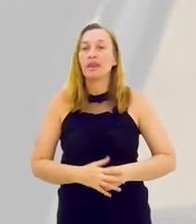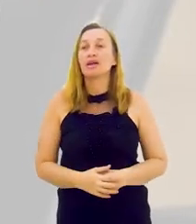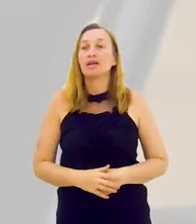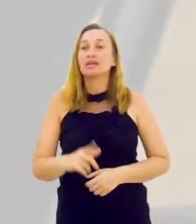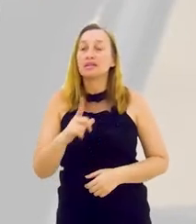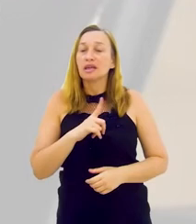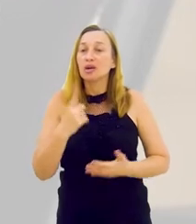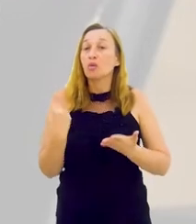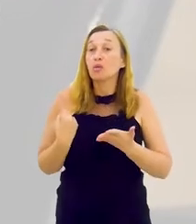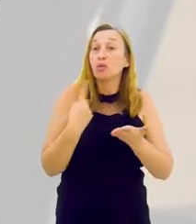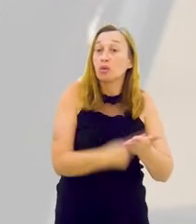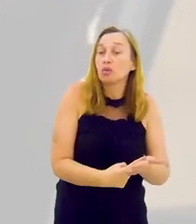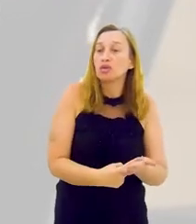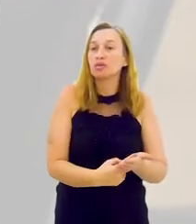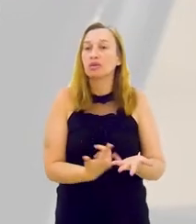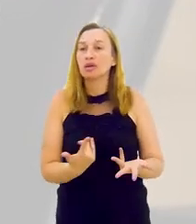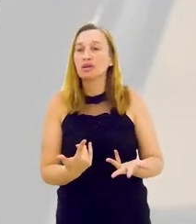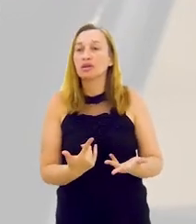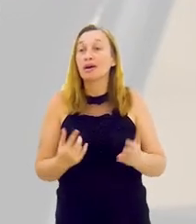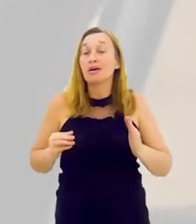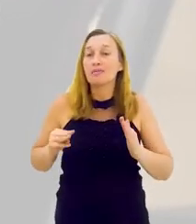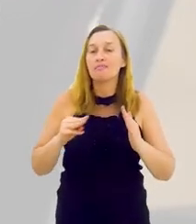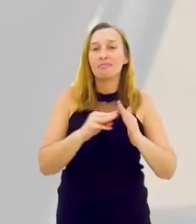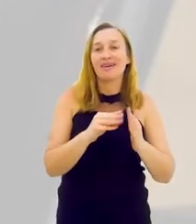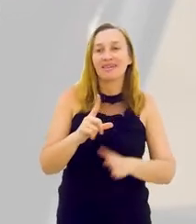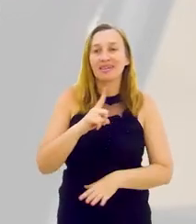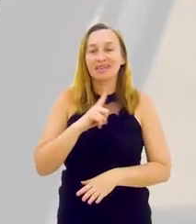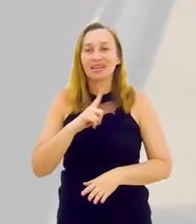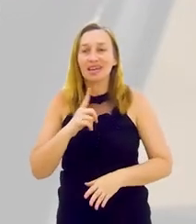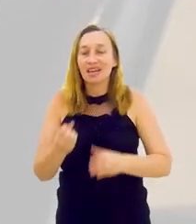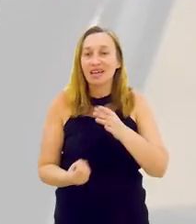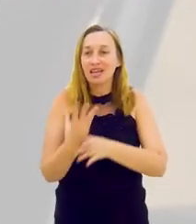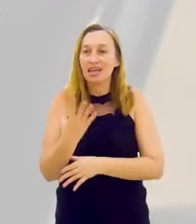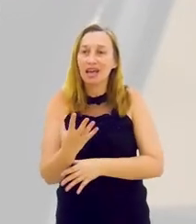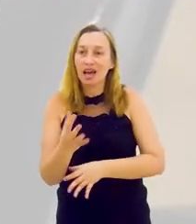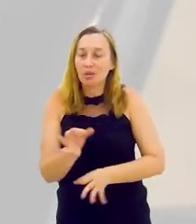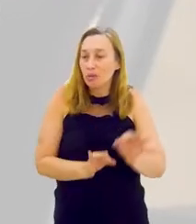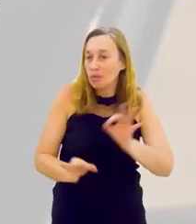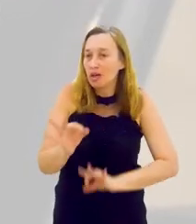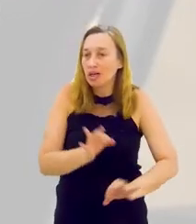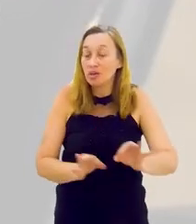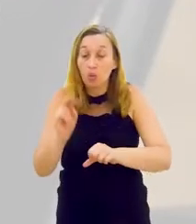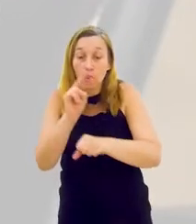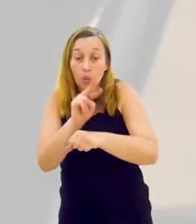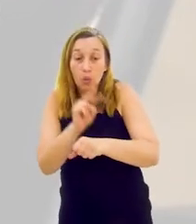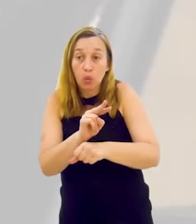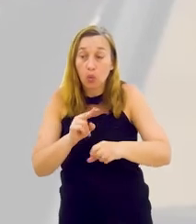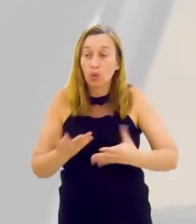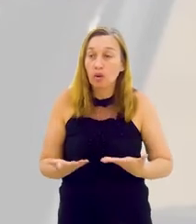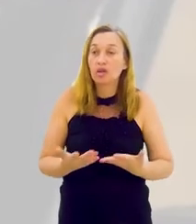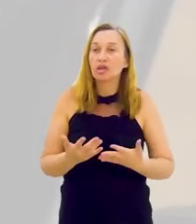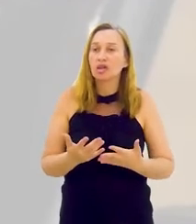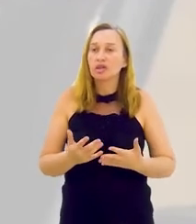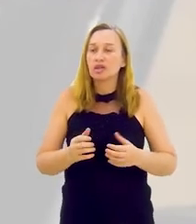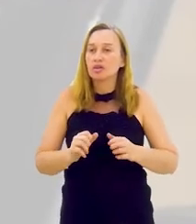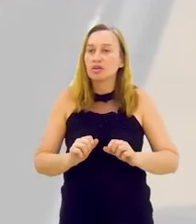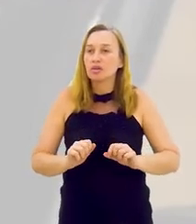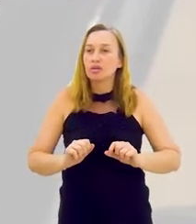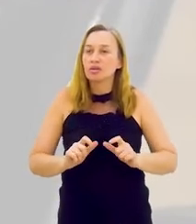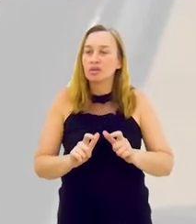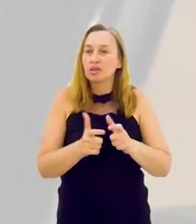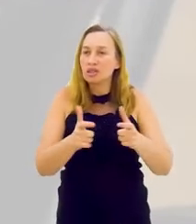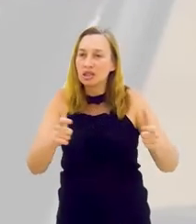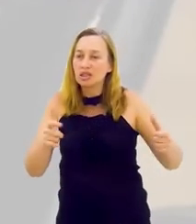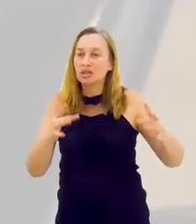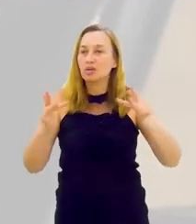contínuo, é a sociedade de conhecimento, ter comprometimento, estabelecer metas, criar sistemas de coordenação e monitoramento,